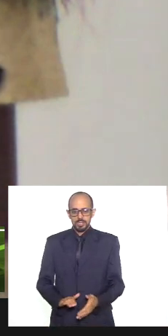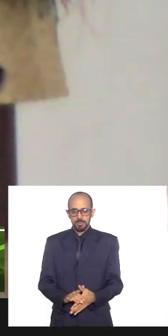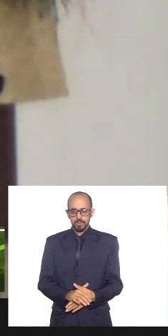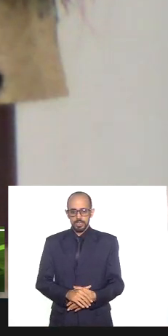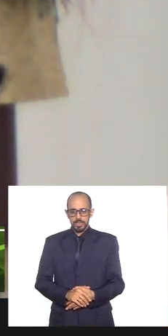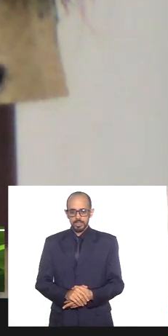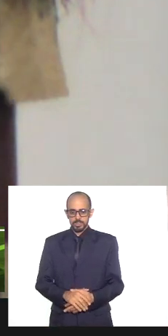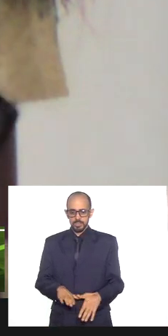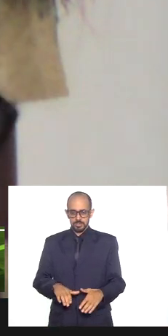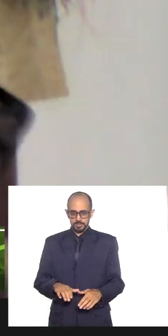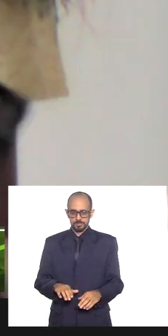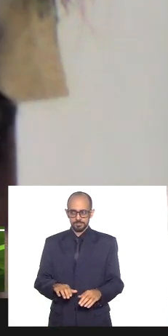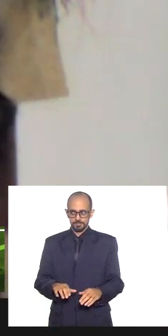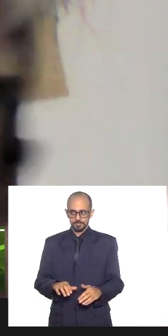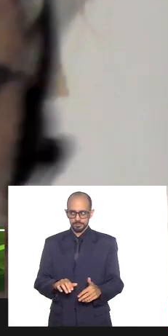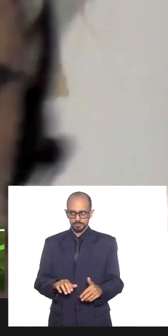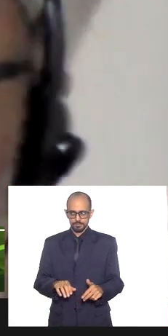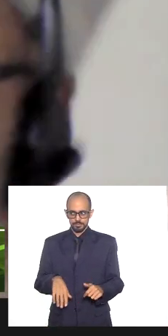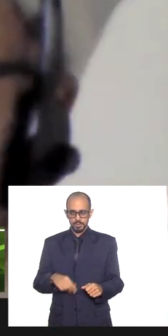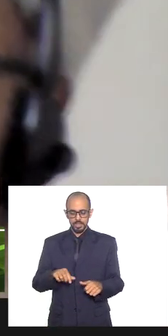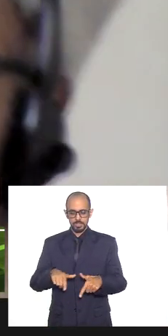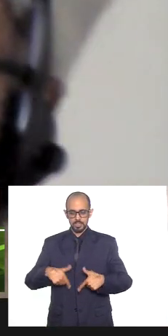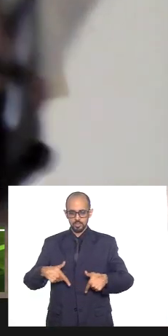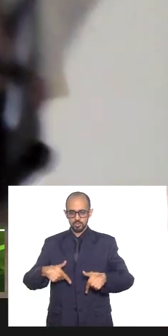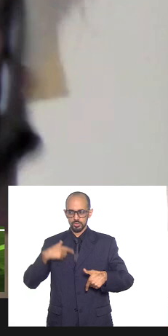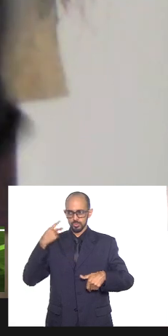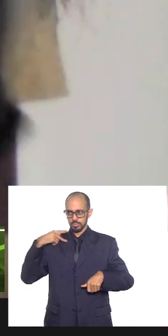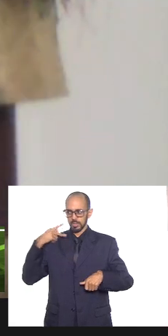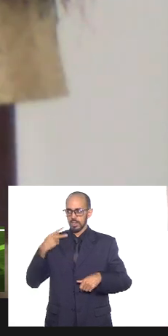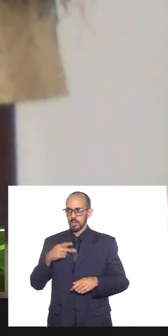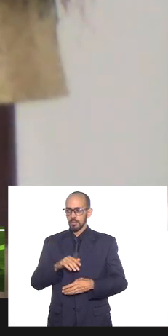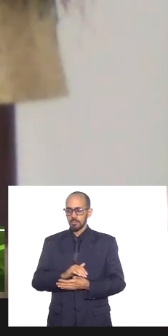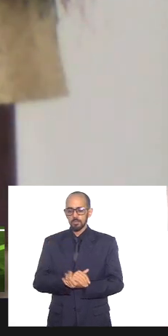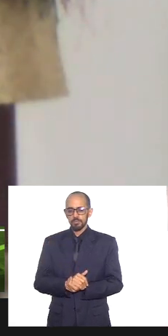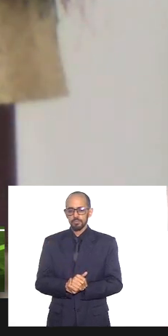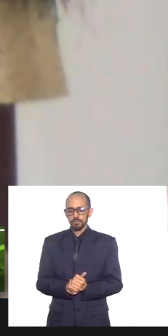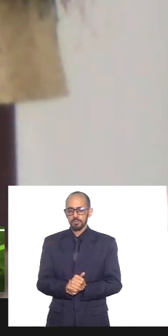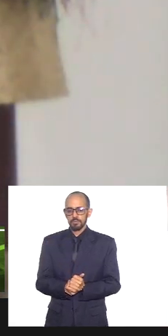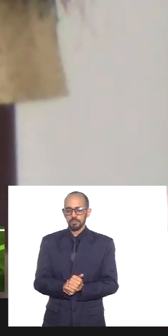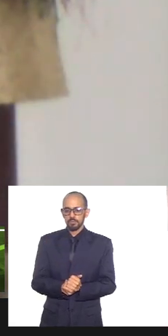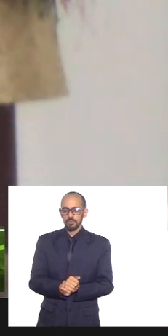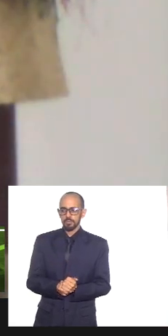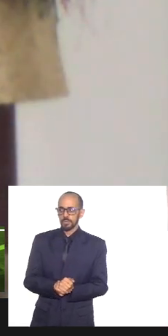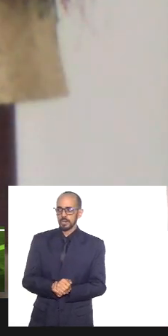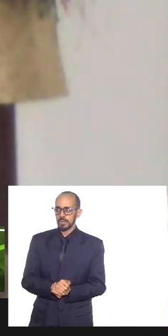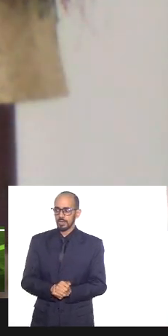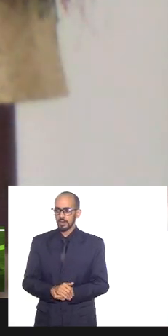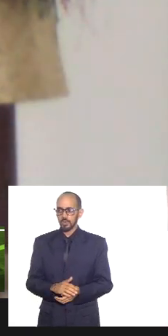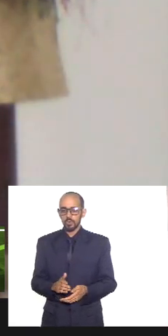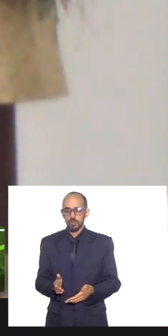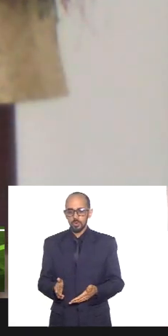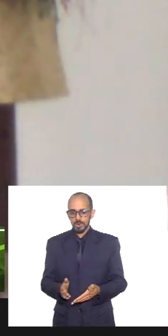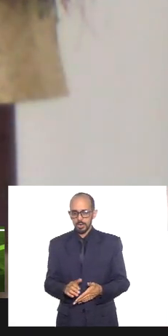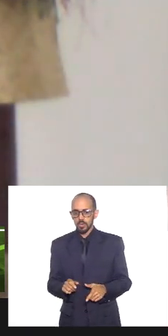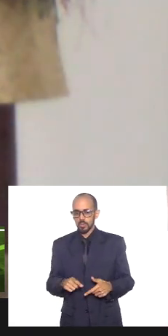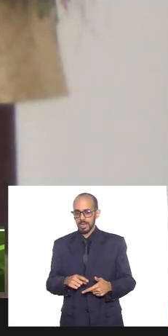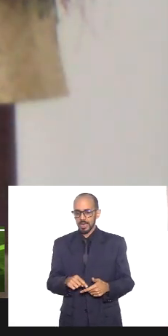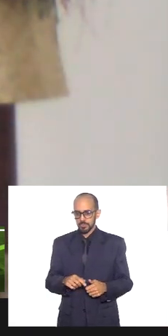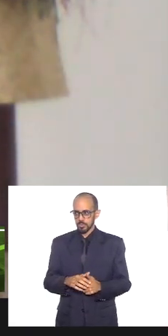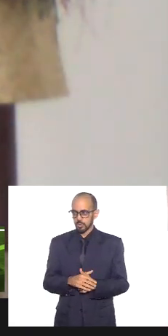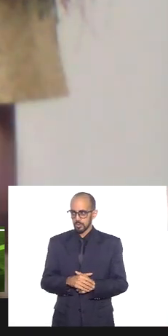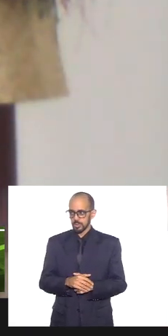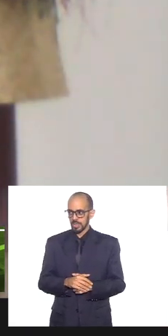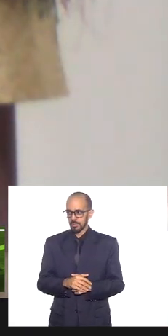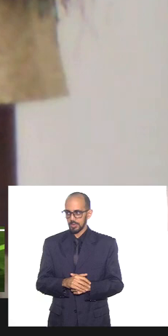do parlamento do parlamento é importante mas também queria queria reforçar que existe